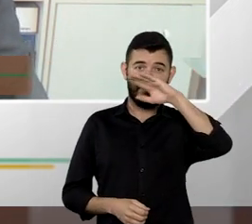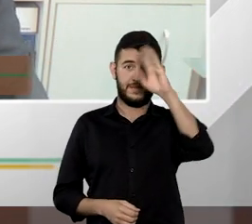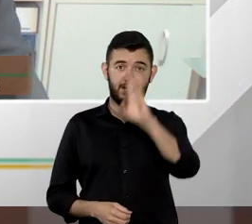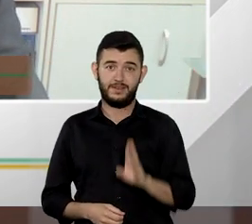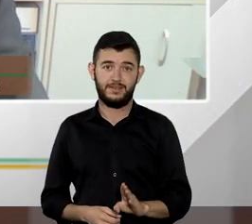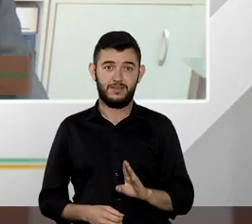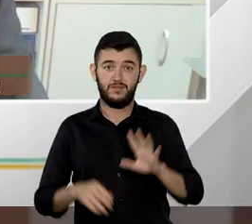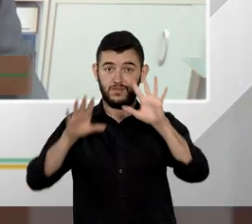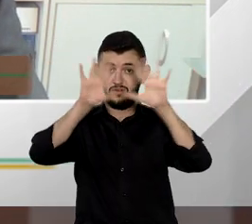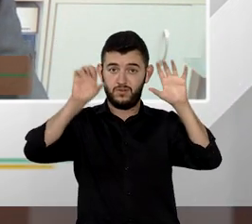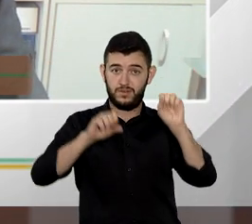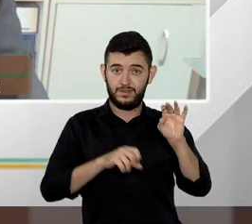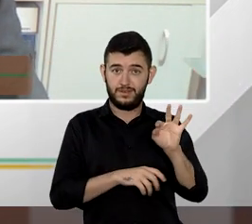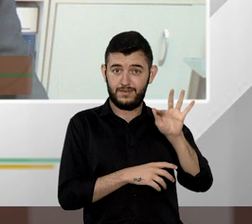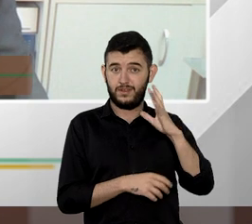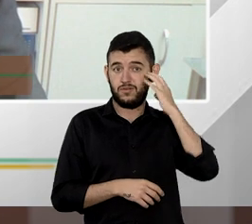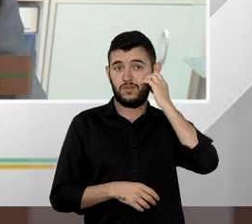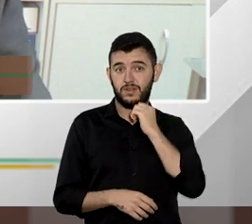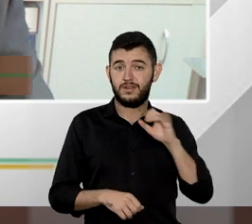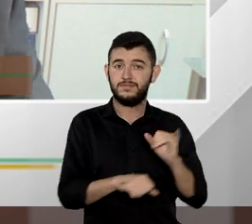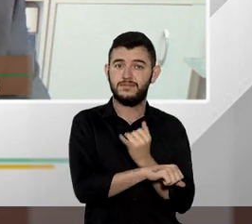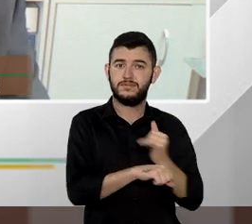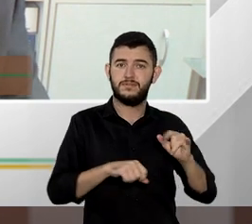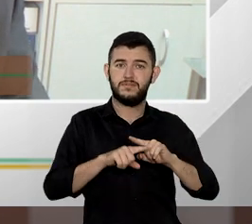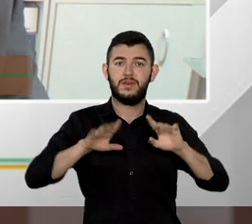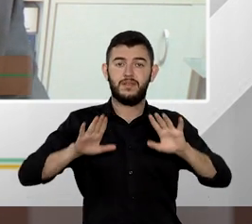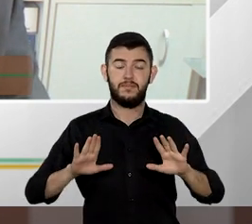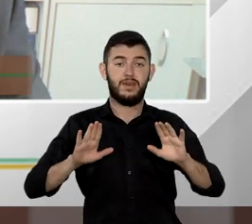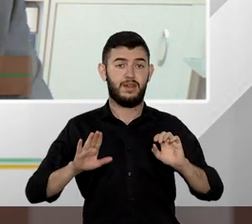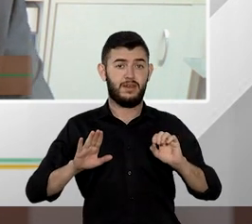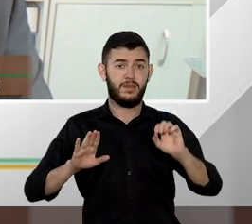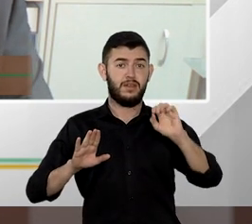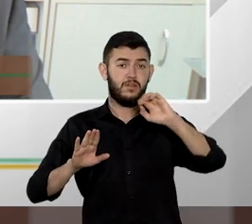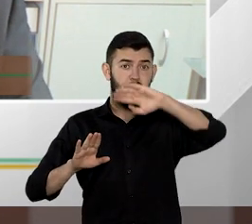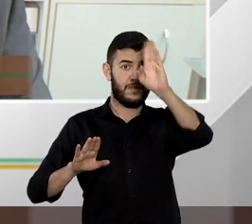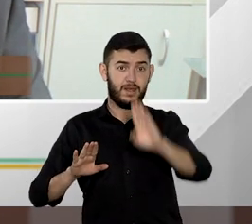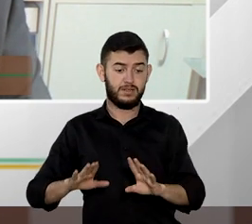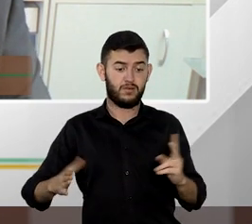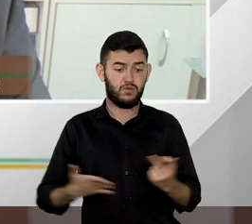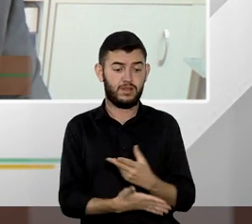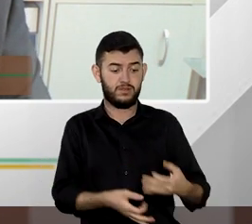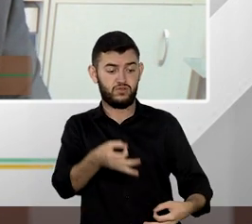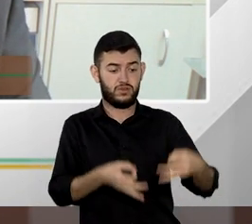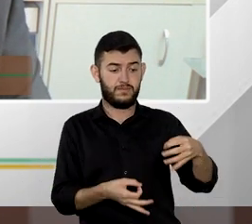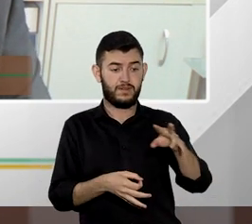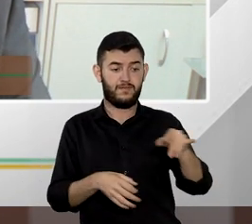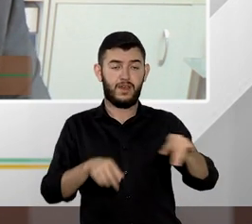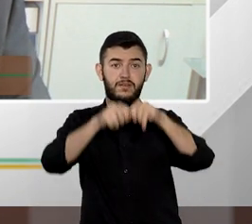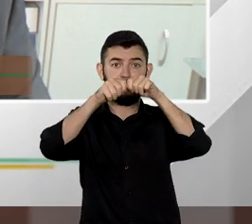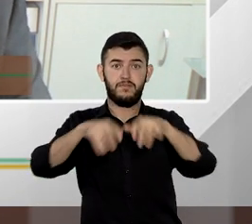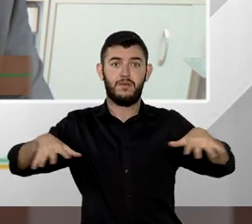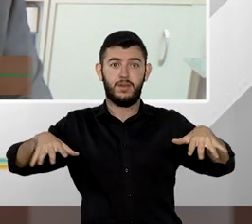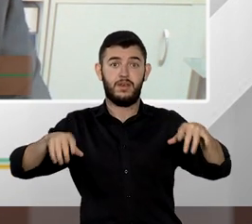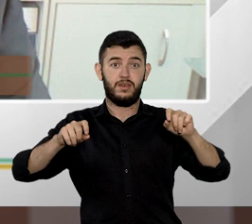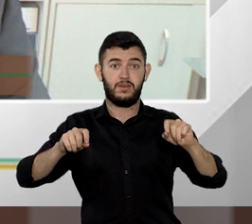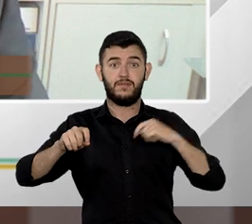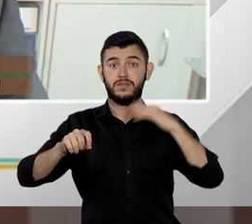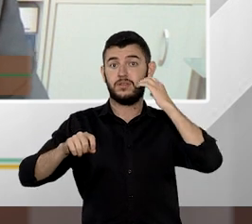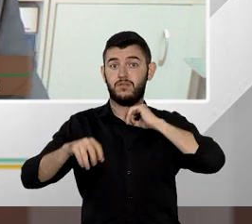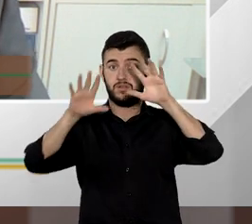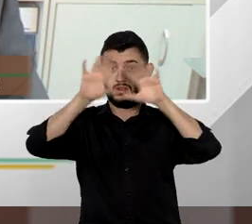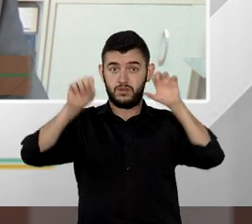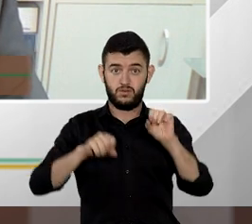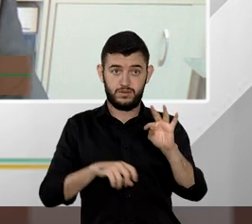repercussão geral, inclusive, vai servir muito de modelo para o filtro da relevância no STJ e no